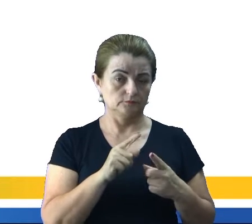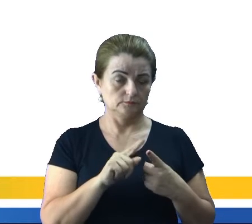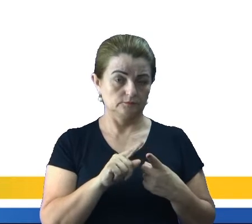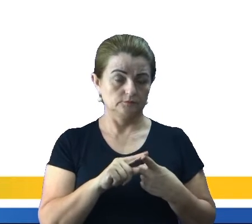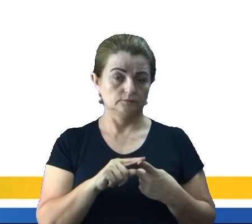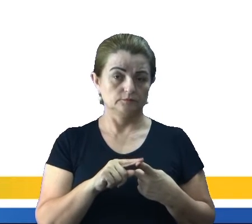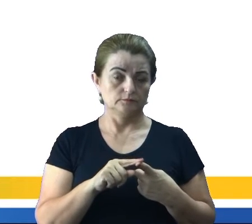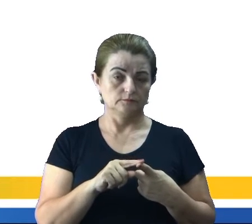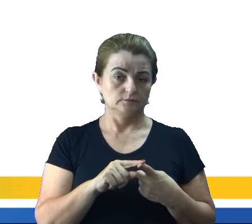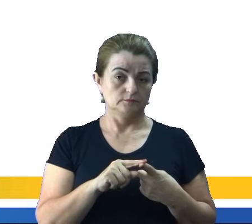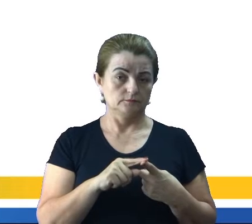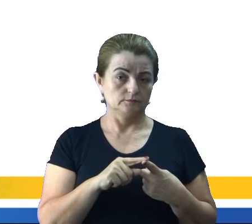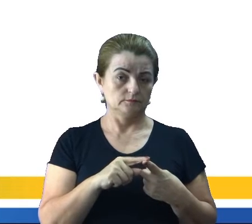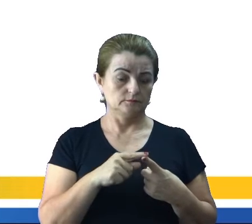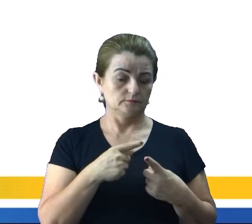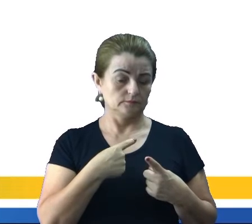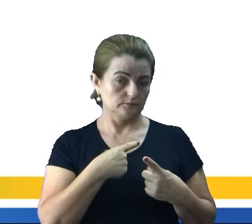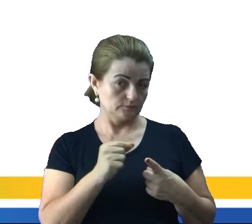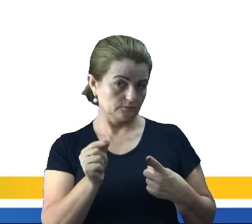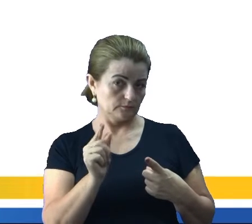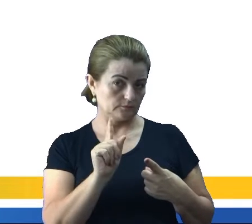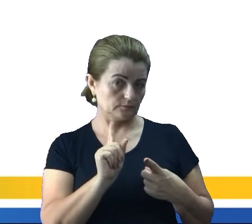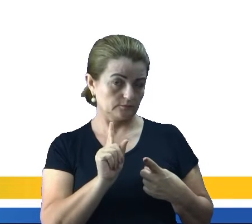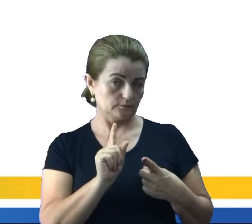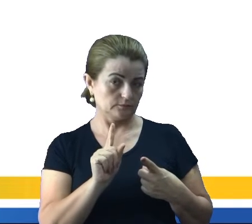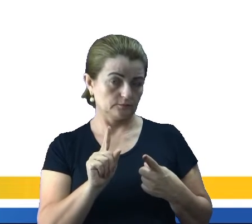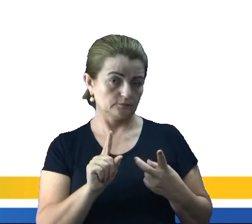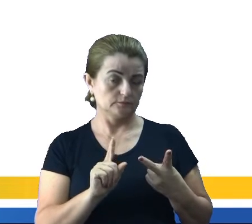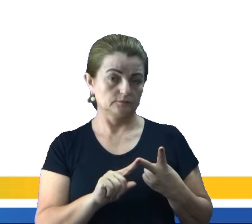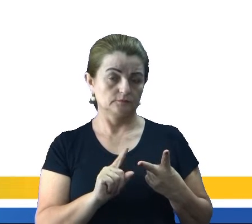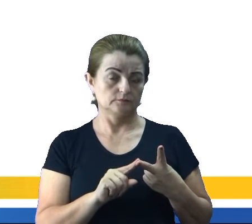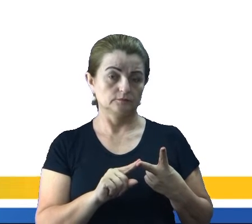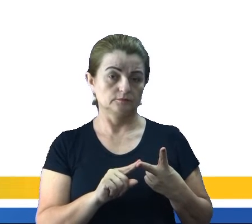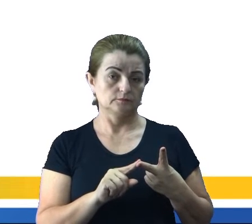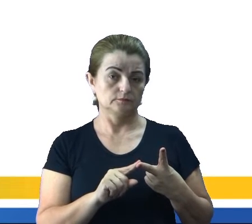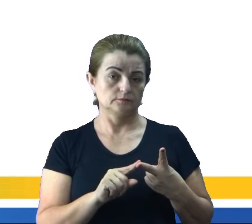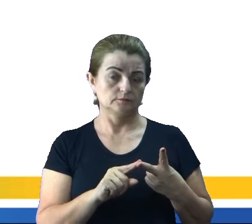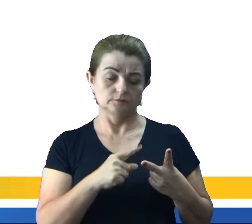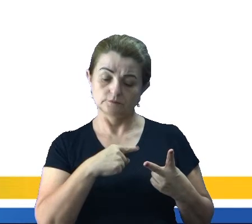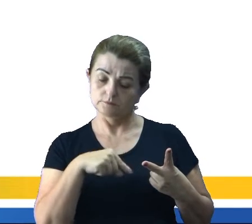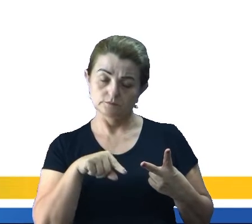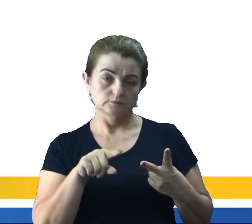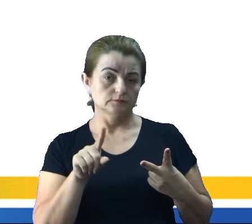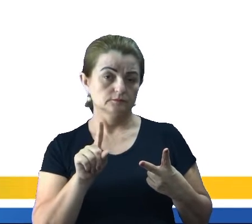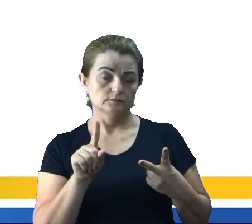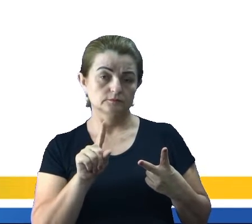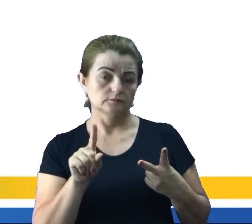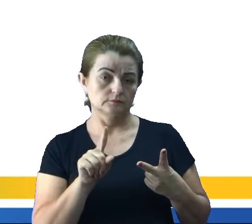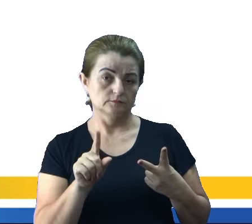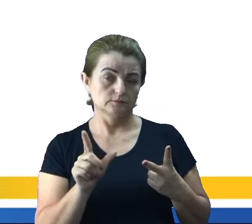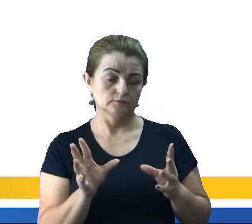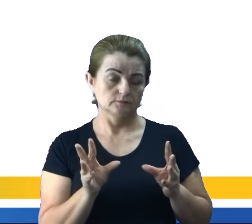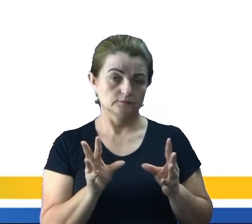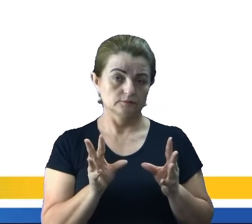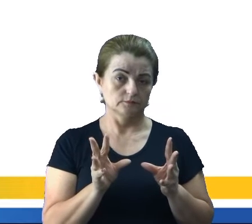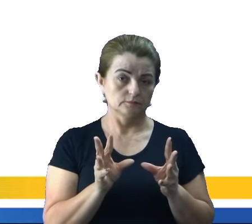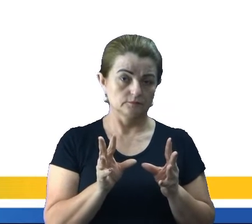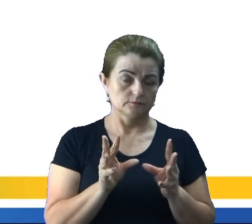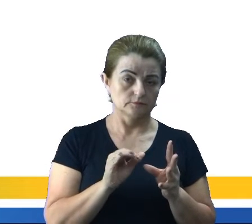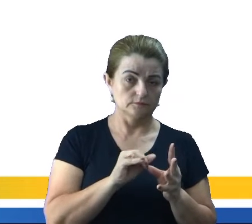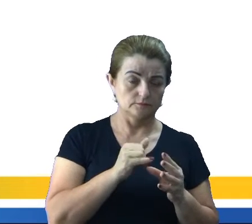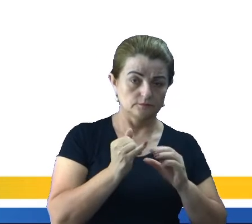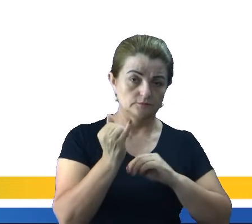will not Não irei E o won't Que também significa Não irei Porém é uma forma Um pouquinho mais